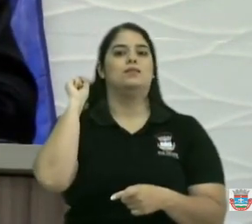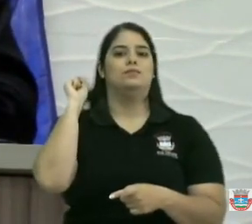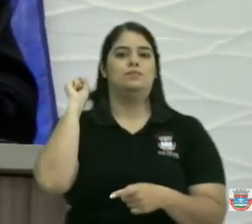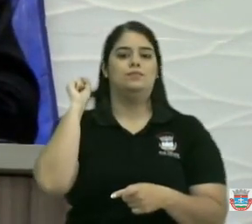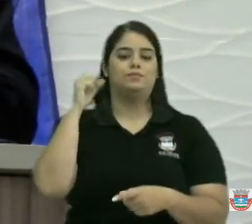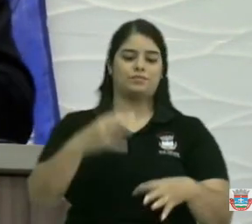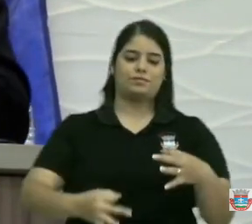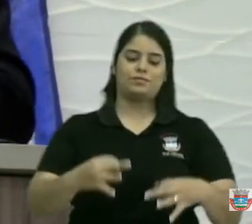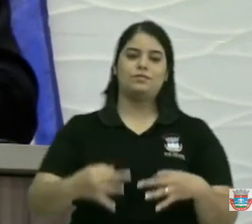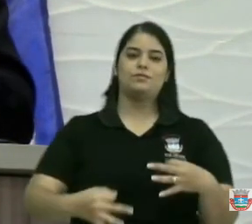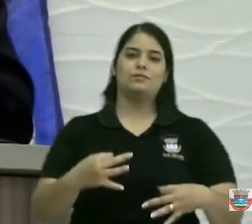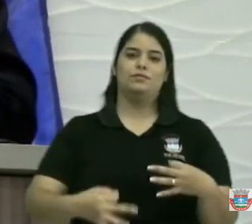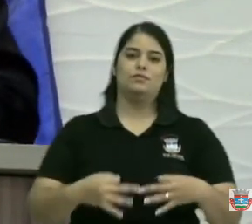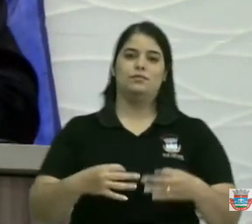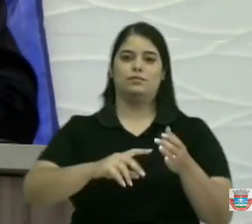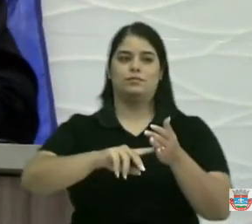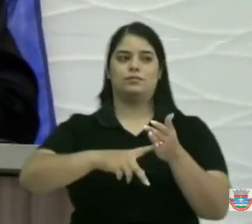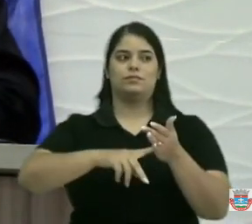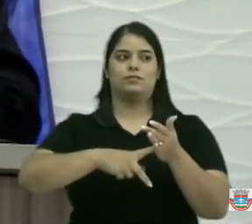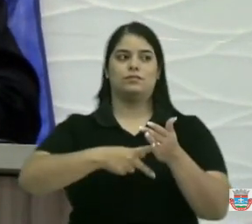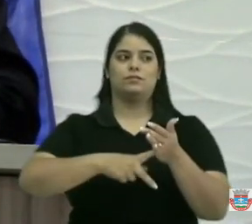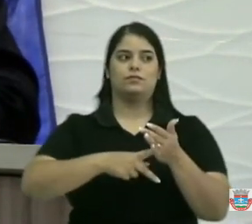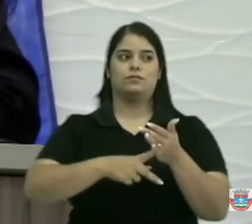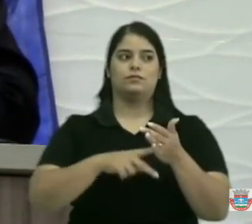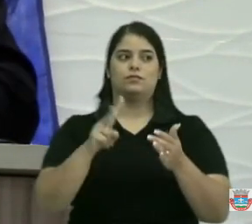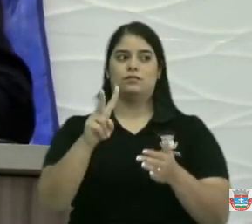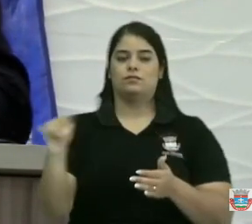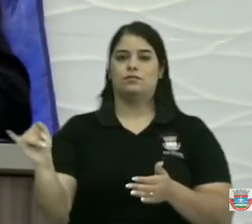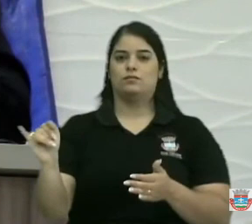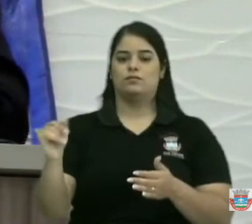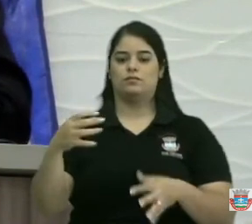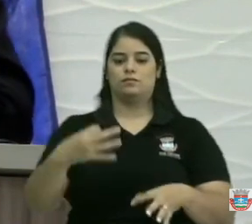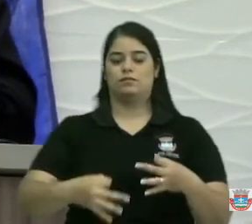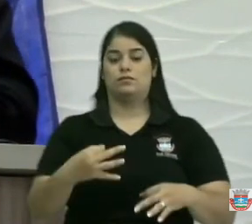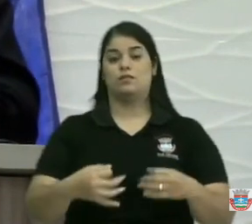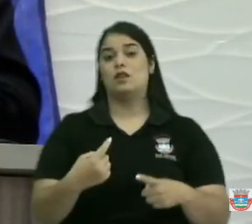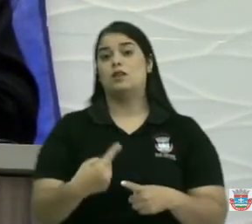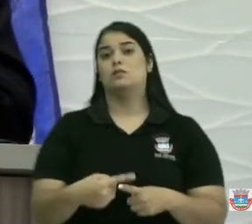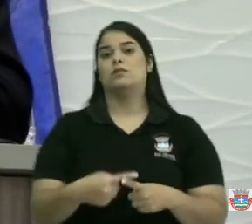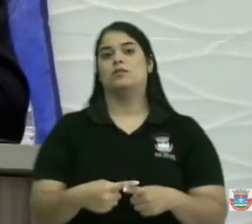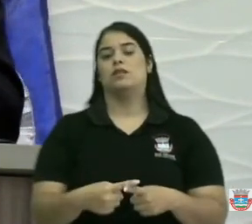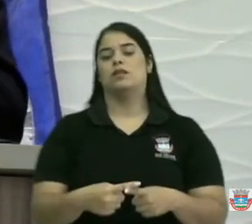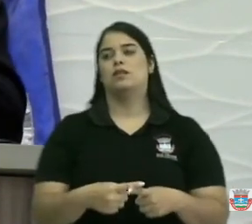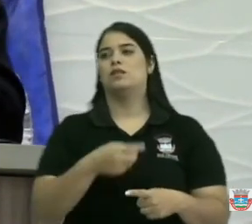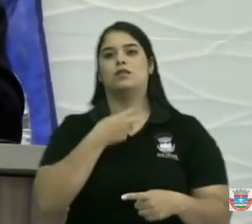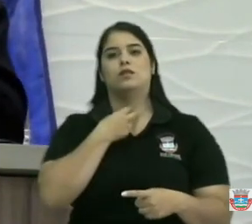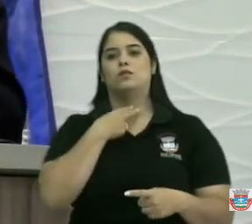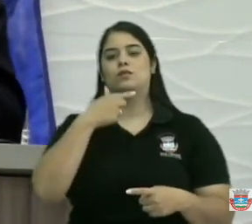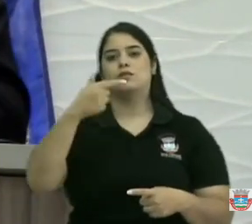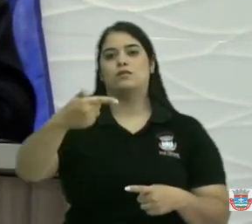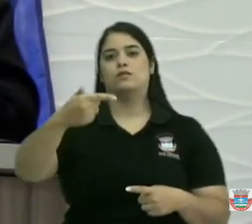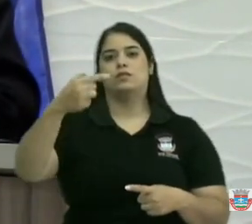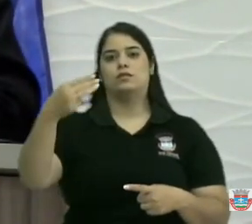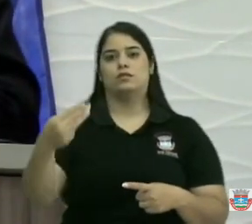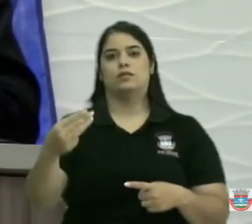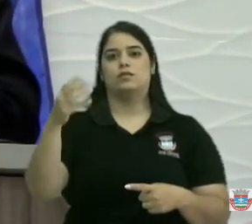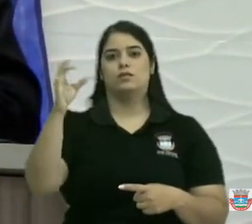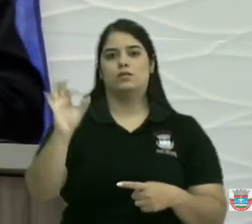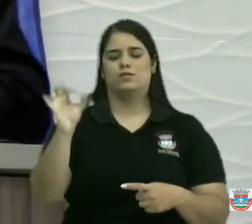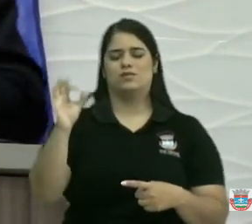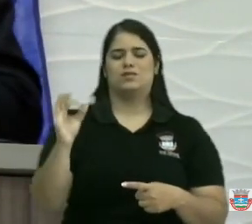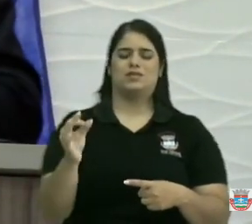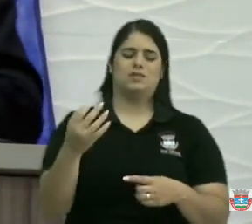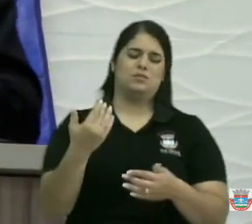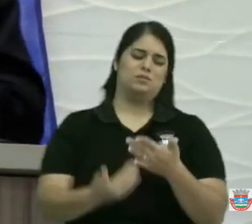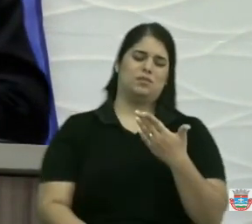para a justiça. O sindicato iria para a justiça. Por quê? Não se admite 23% perdido na carreira